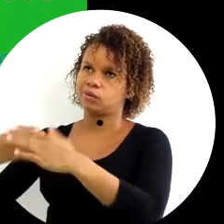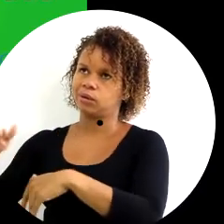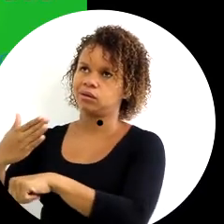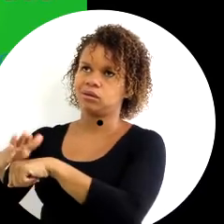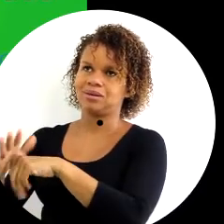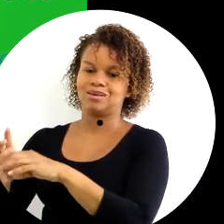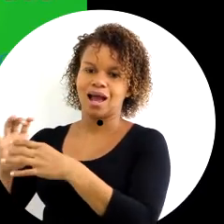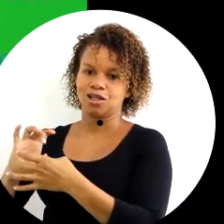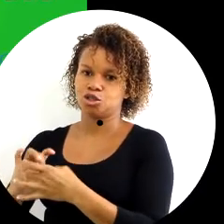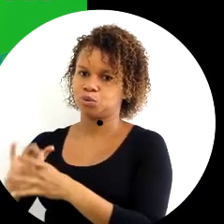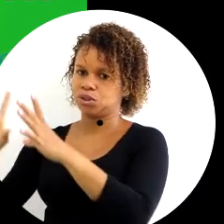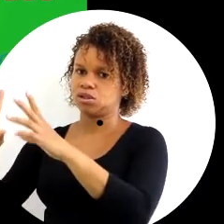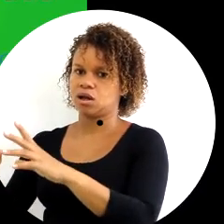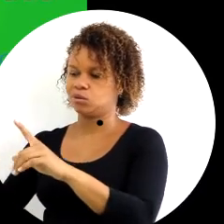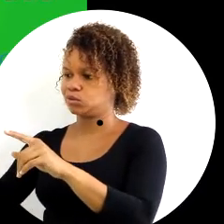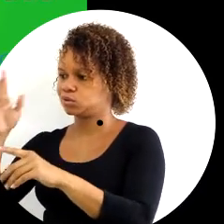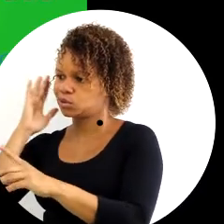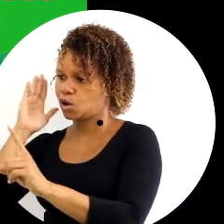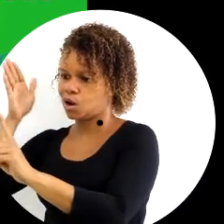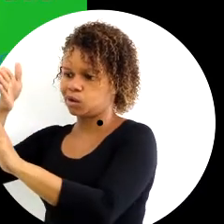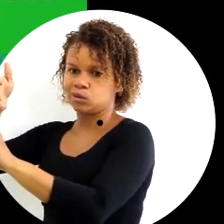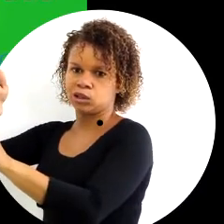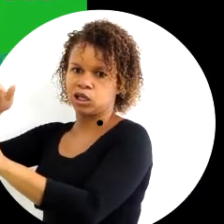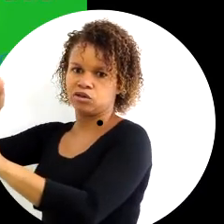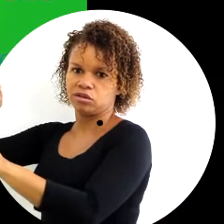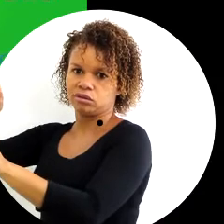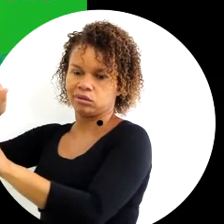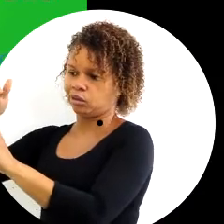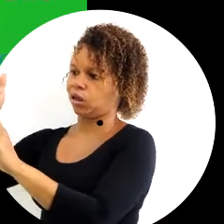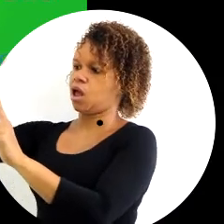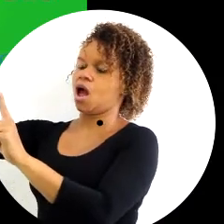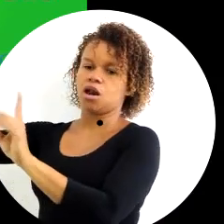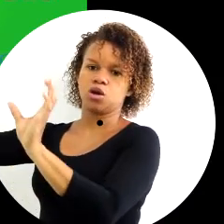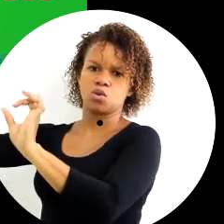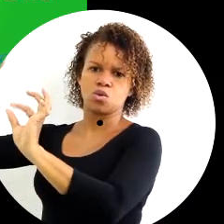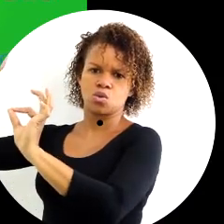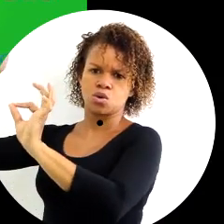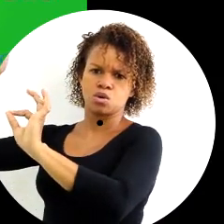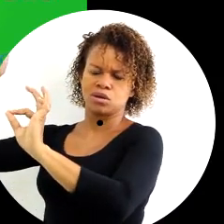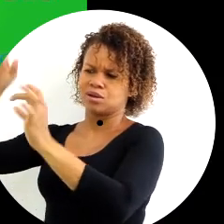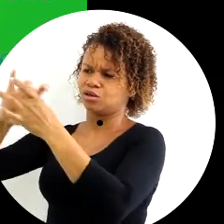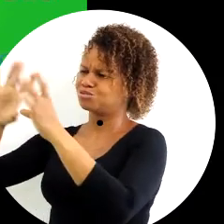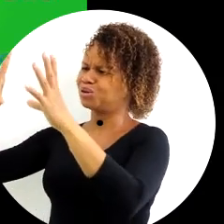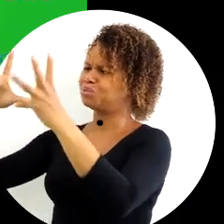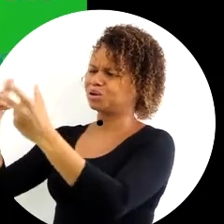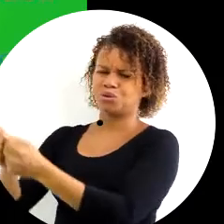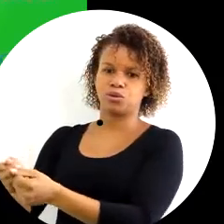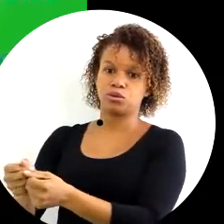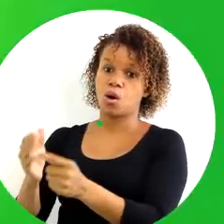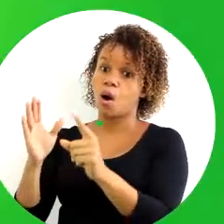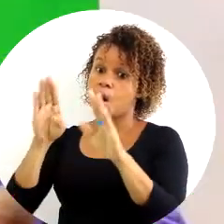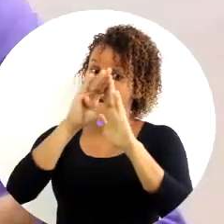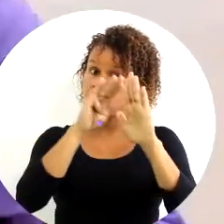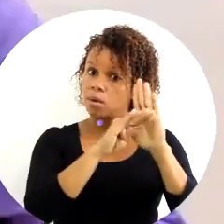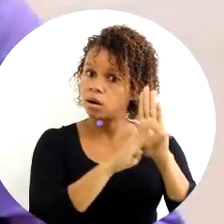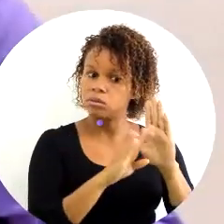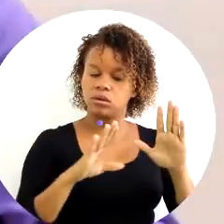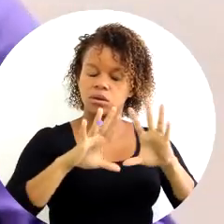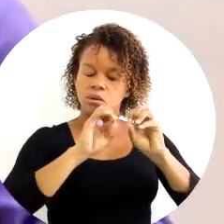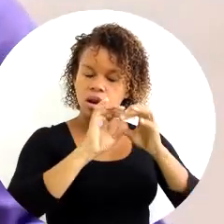desenvolvimento está à disposição de certos níveis hierárquicos se não está disponível para todo mundo. Um programa de qualidade